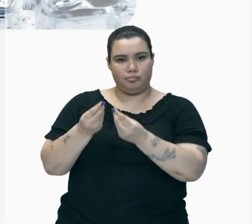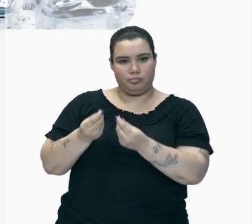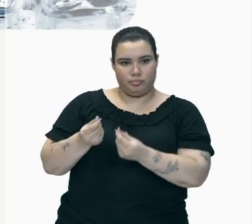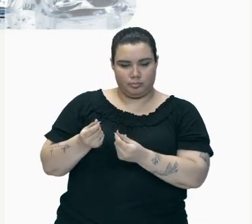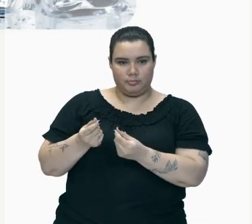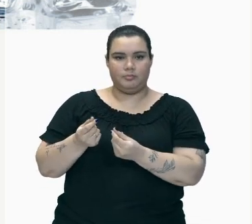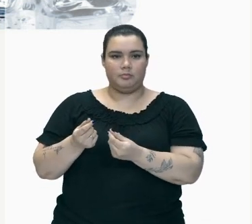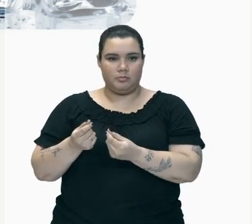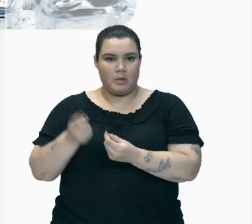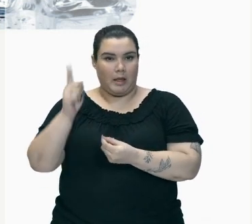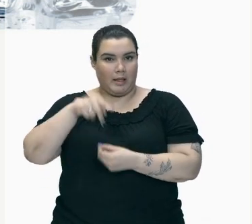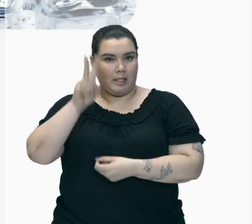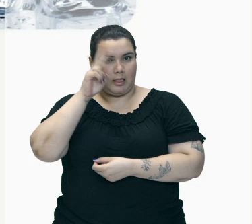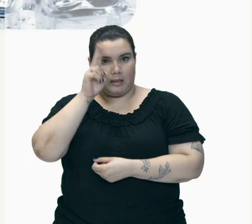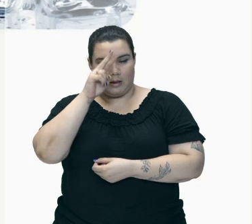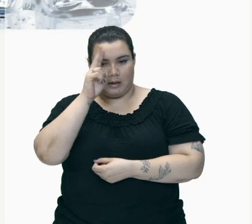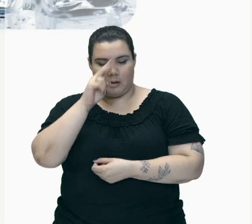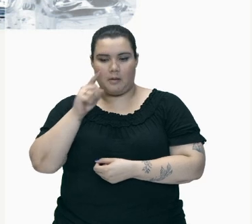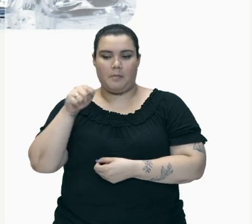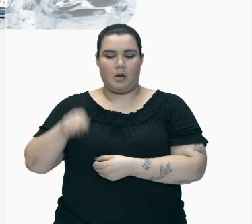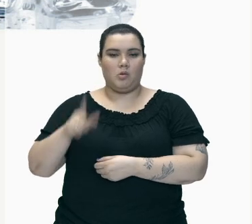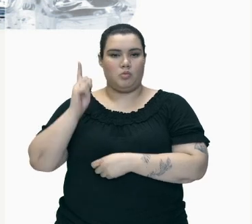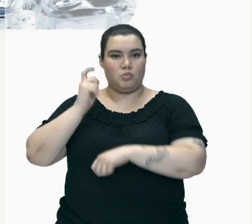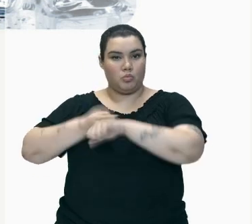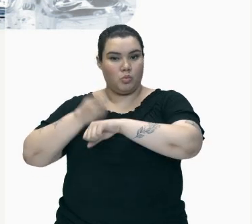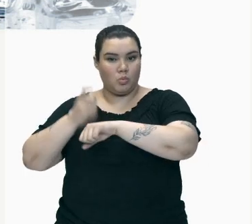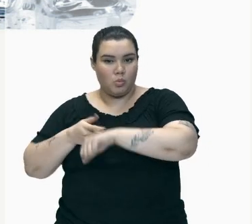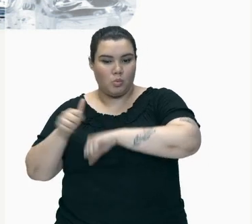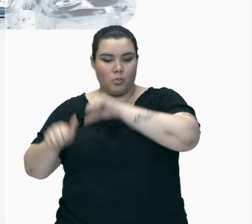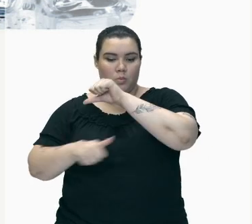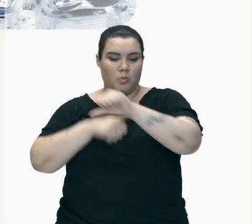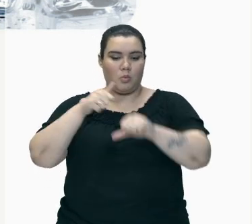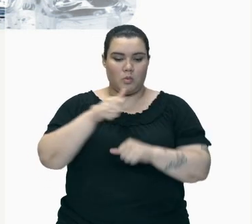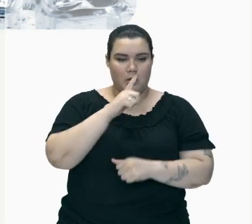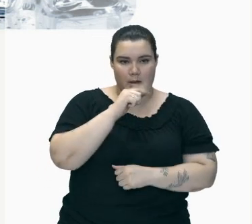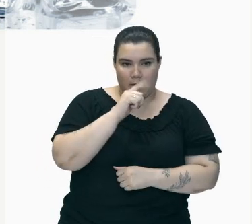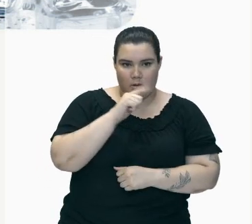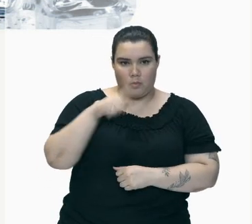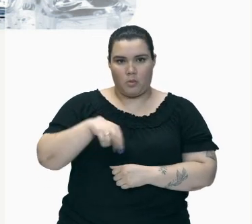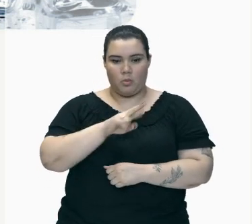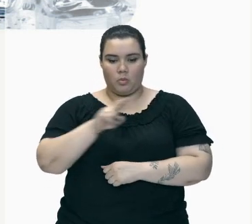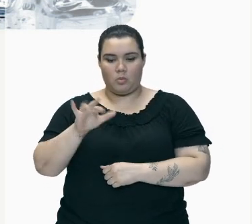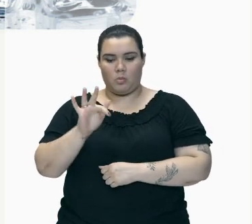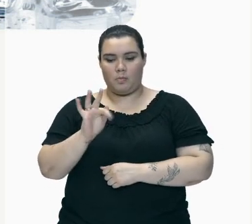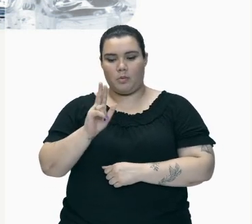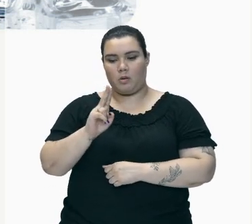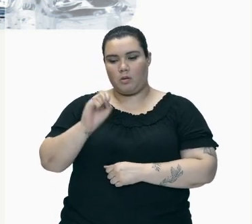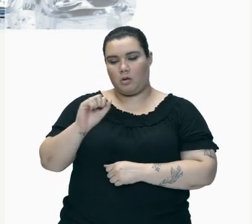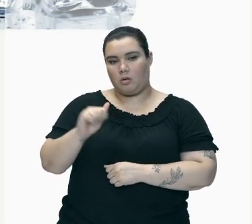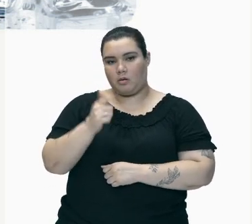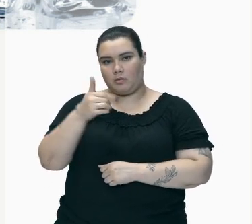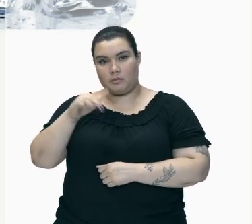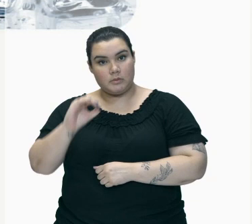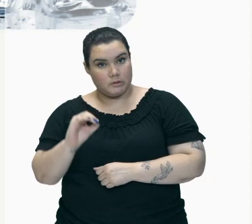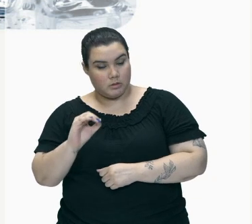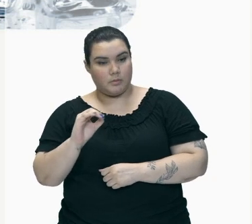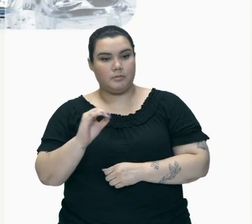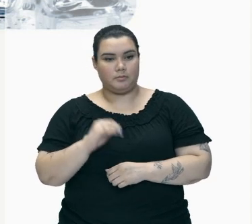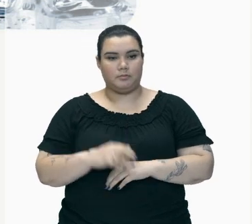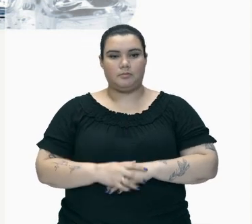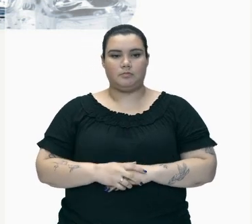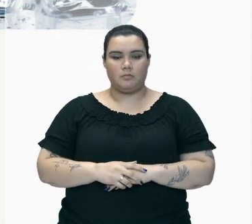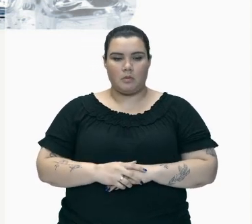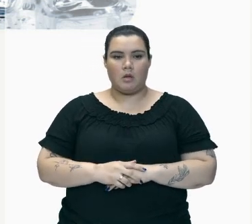Transformação Do sólido Para o líquido Chamada De fusão Como nós Vimos Anteriormente A